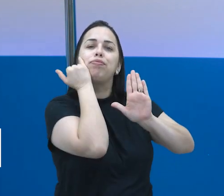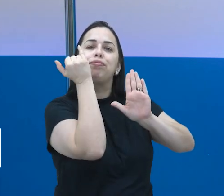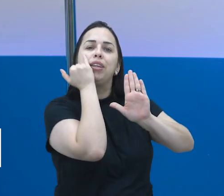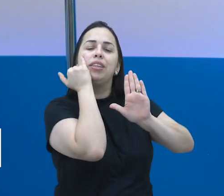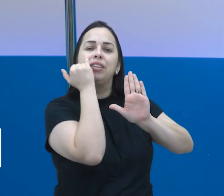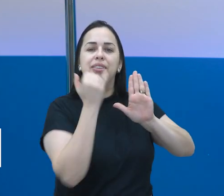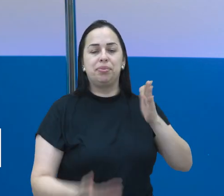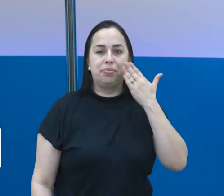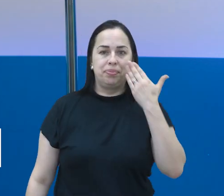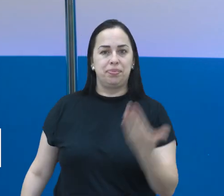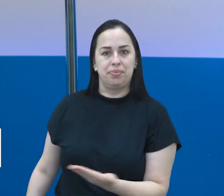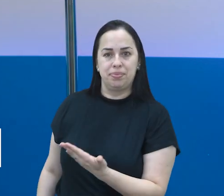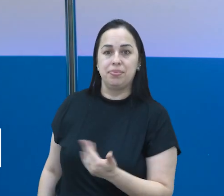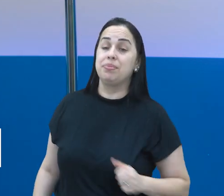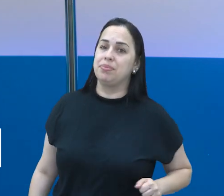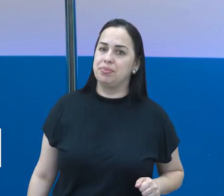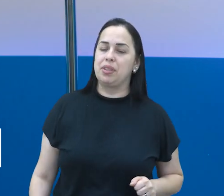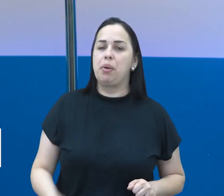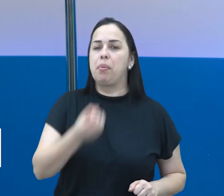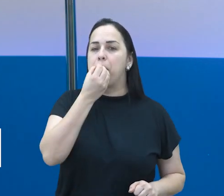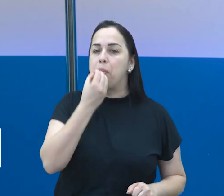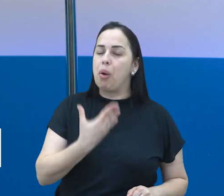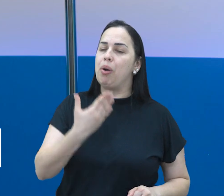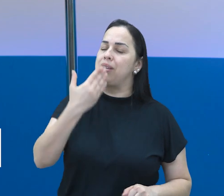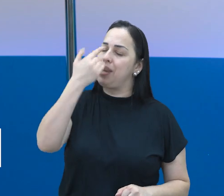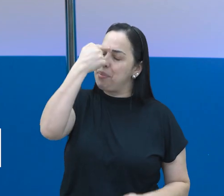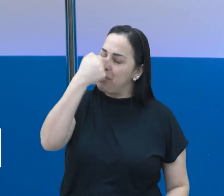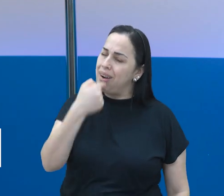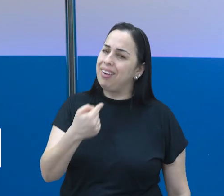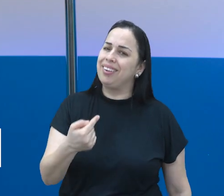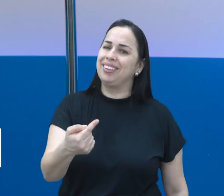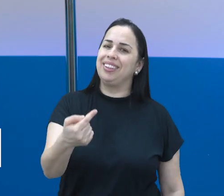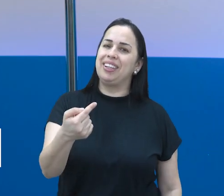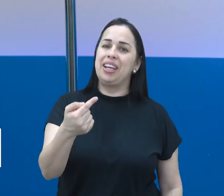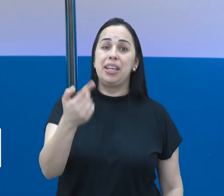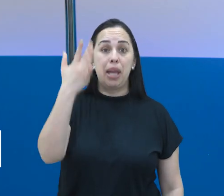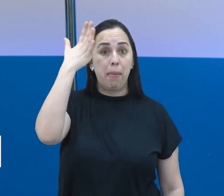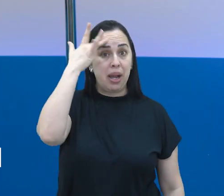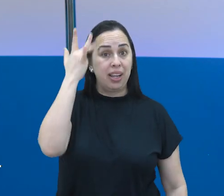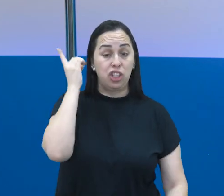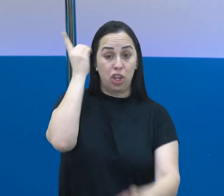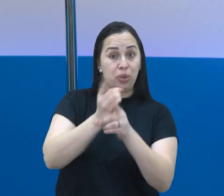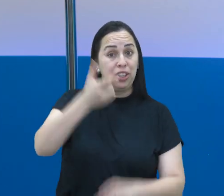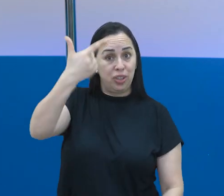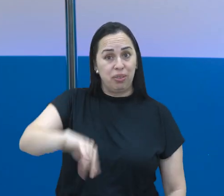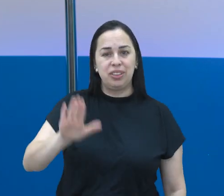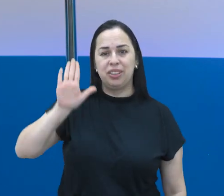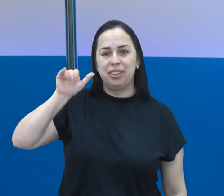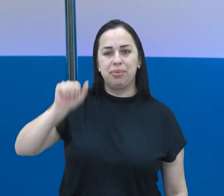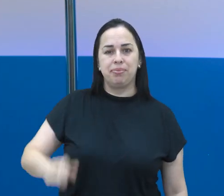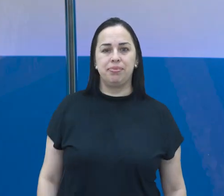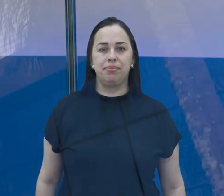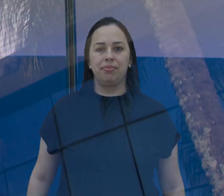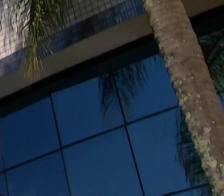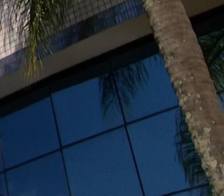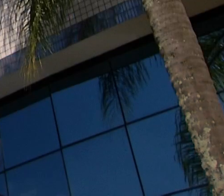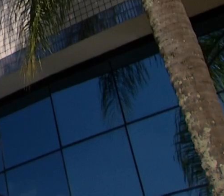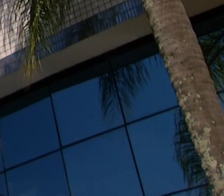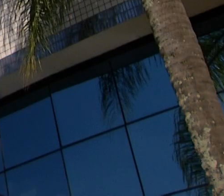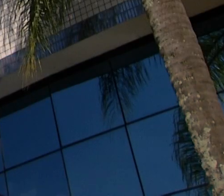por lá, TV Câmara, SCJC. Um ótimo início de semana para você e a gente volta a se encontrar amanhã. Até lá.